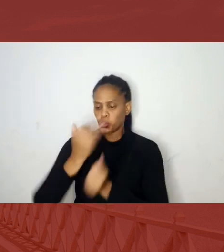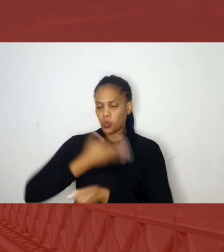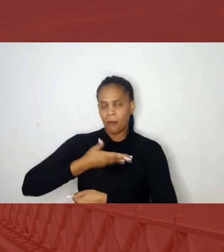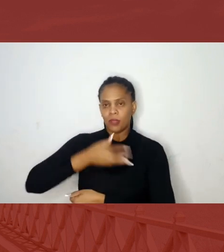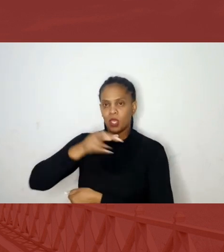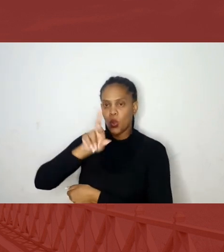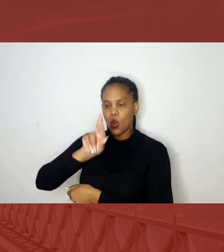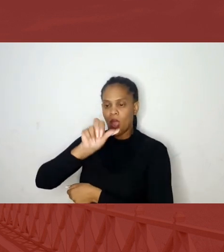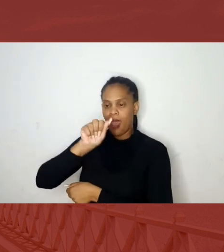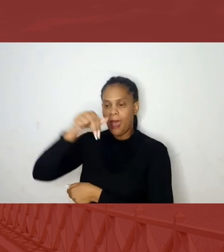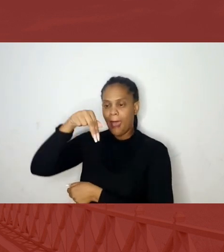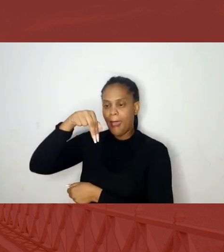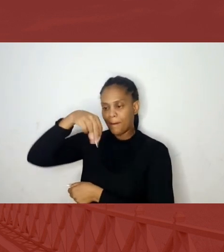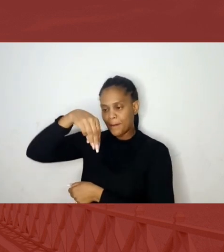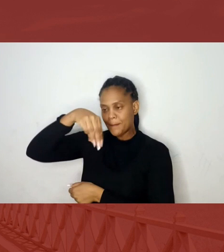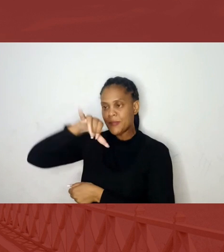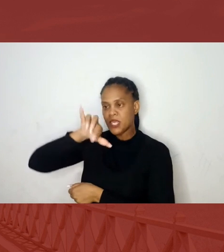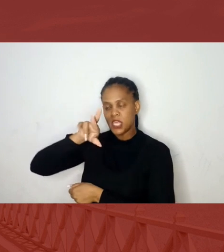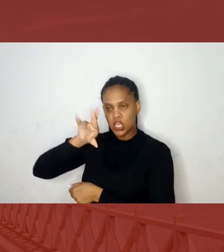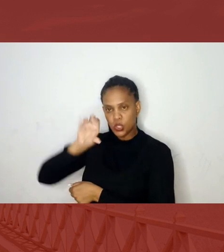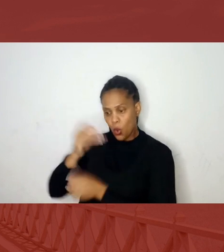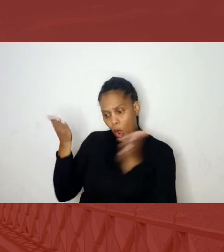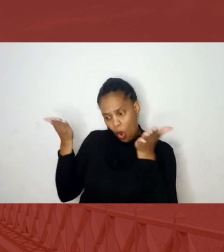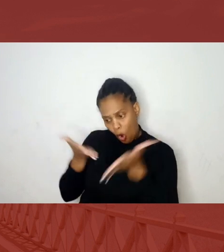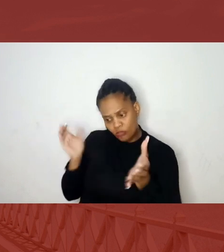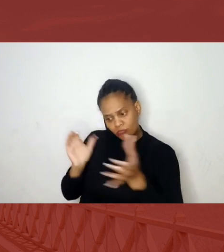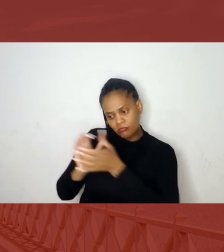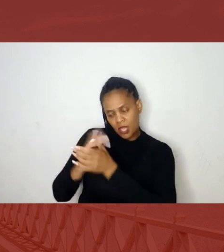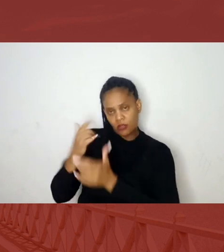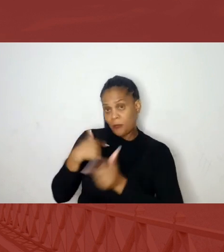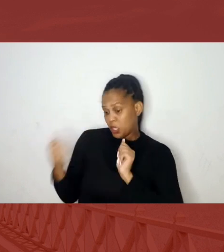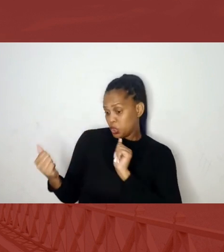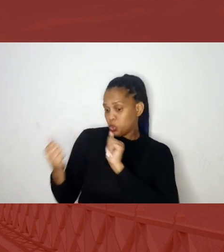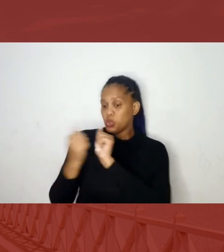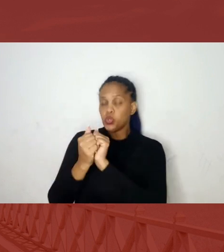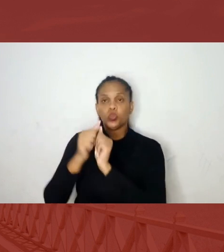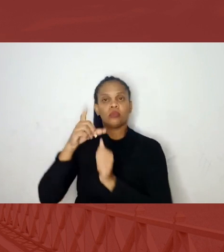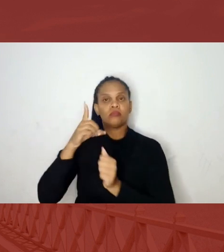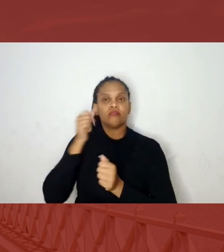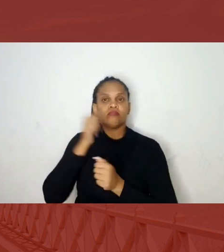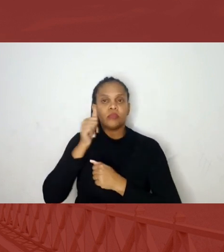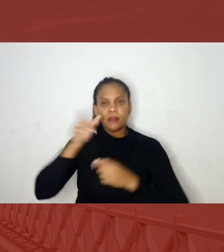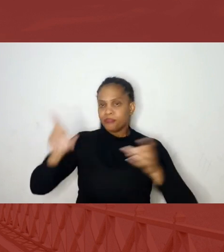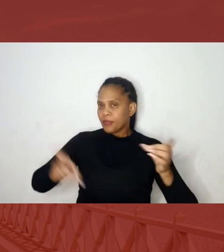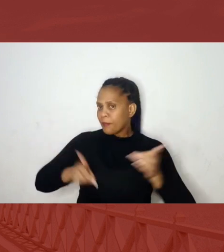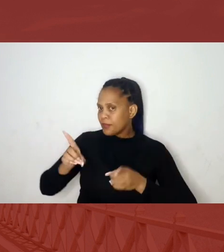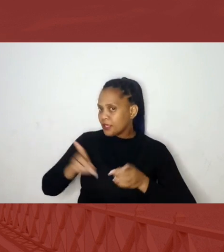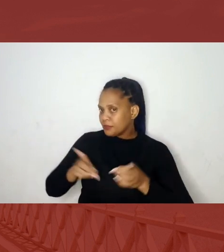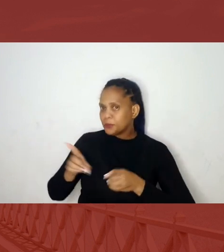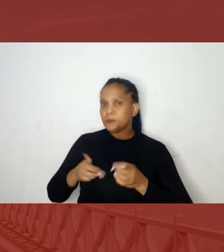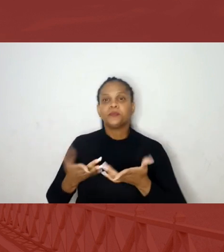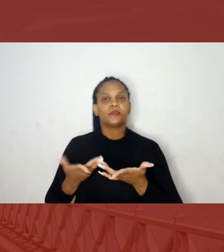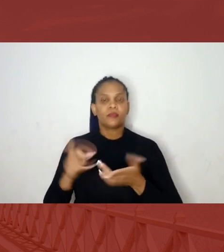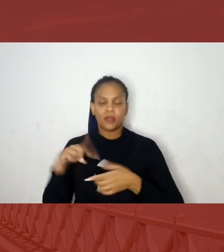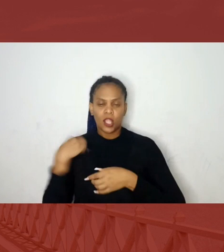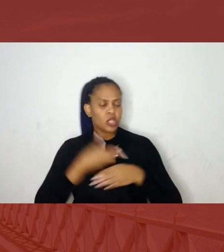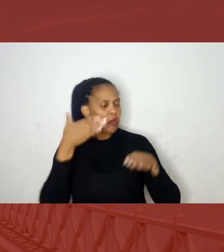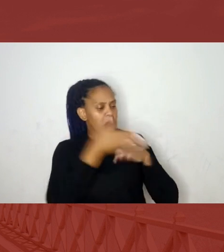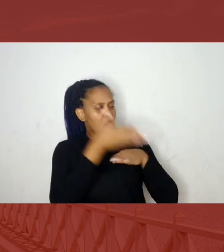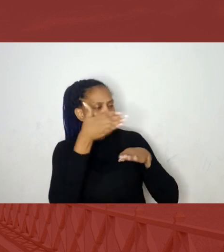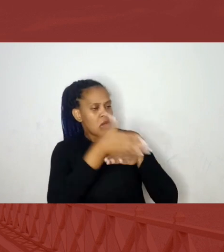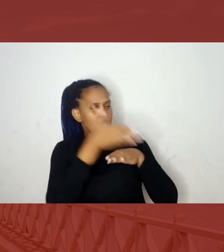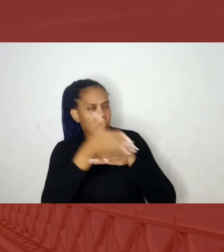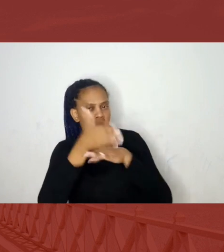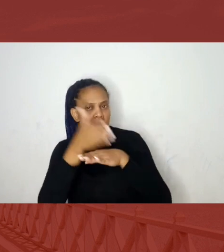companheiro hoje, e juntamente com a Heinster, que é minha prima, e nós fomos de porta em porta fazendo filmagem,